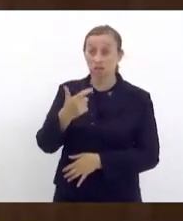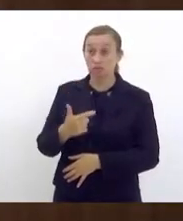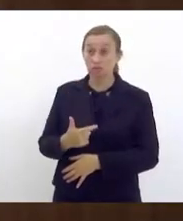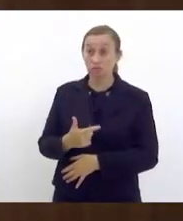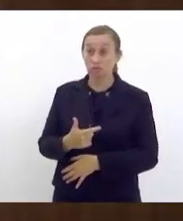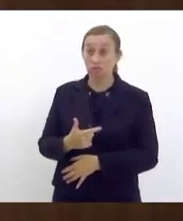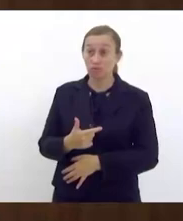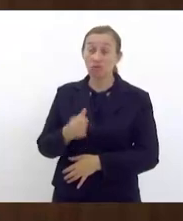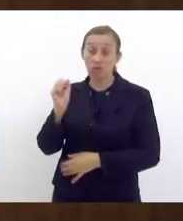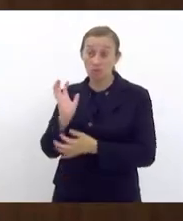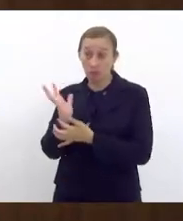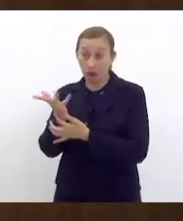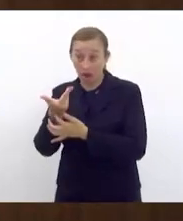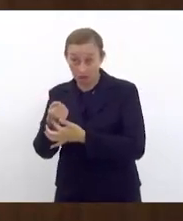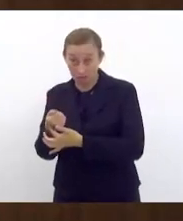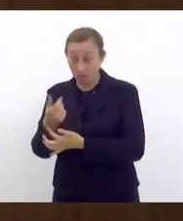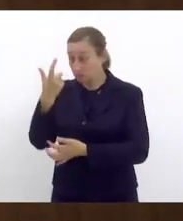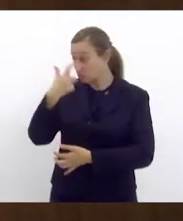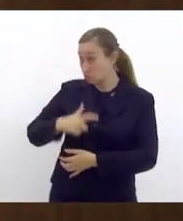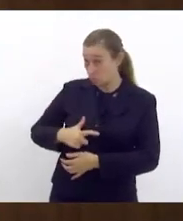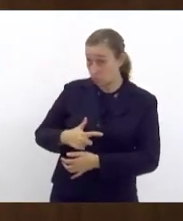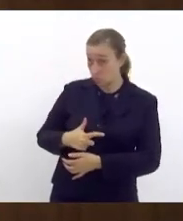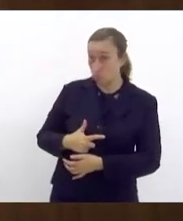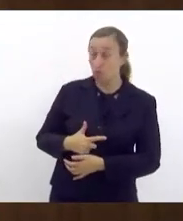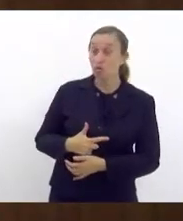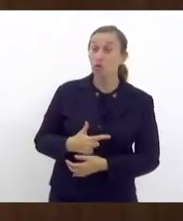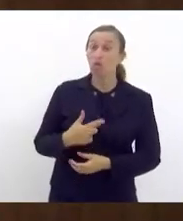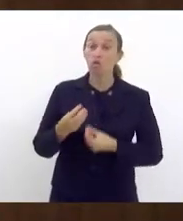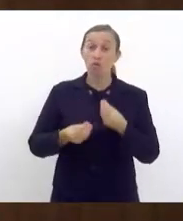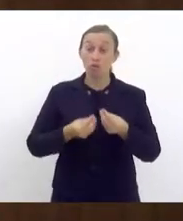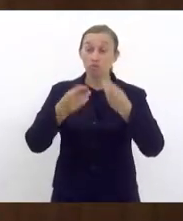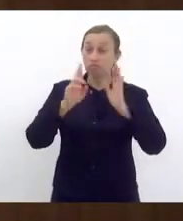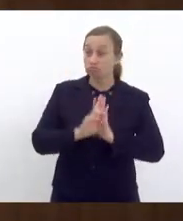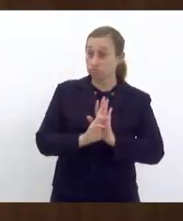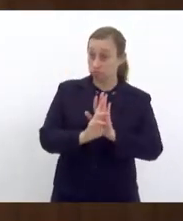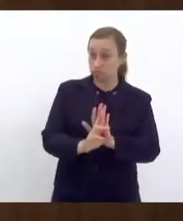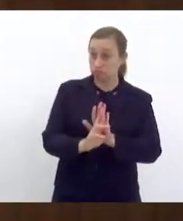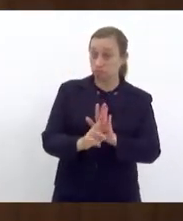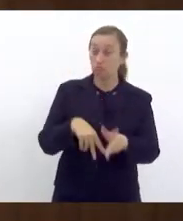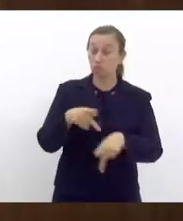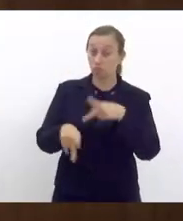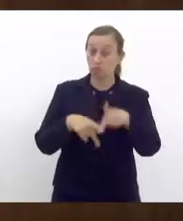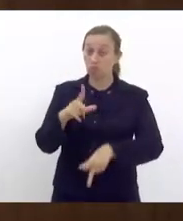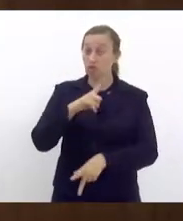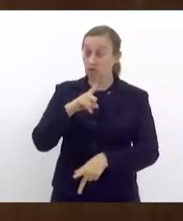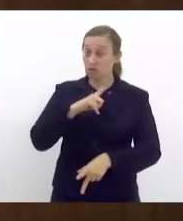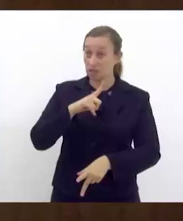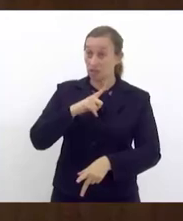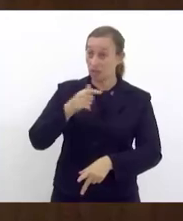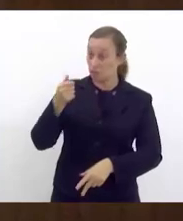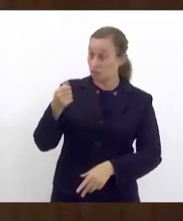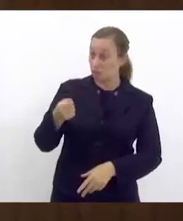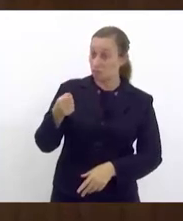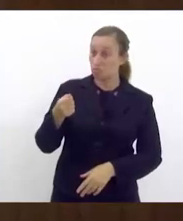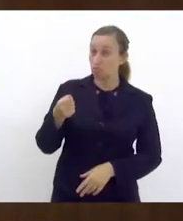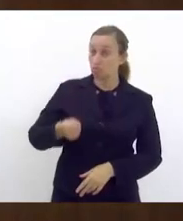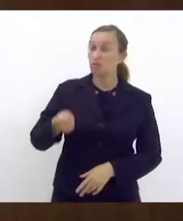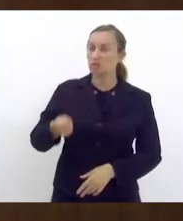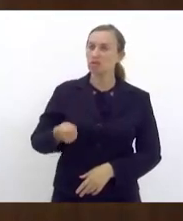também como artista e como uma representante do povo que tem o dever de primar pela